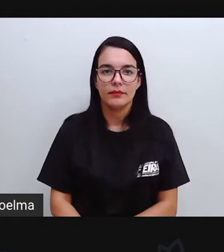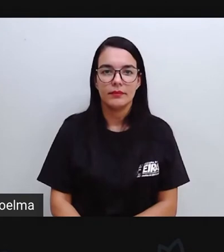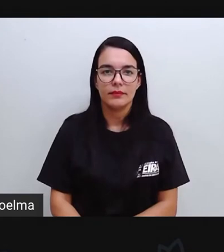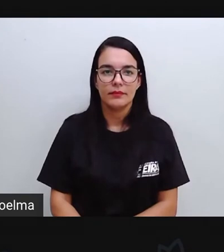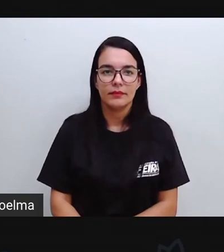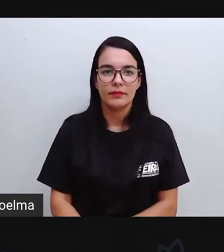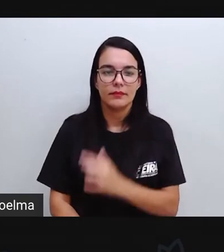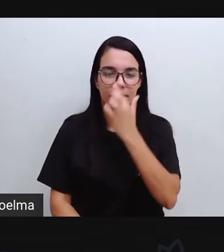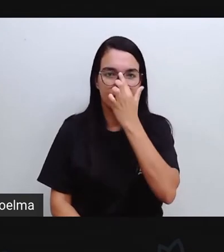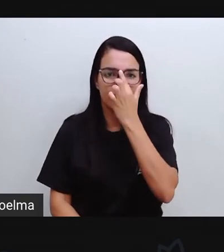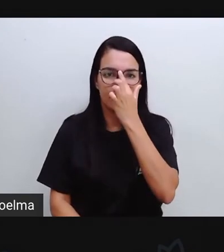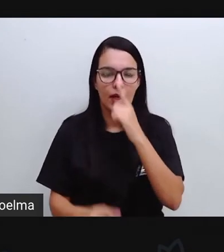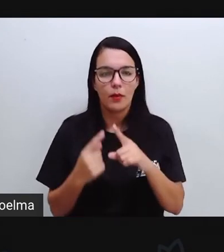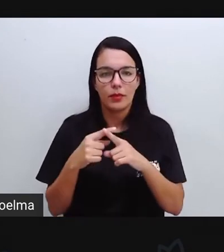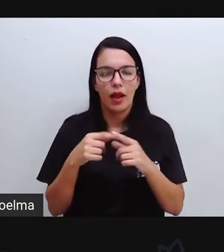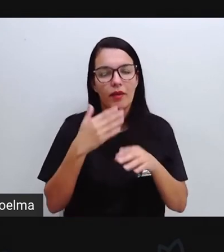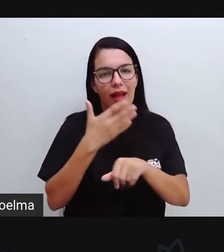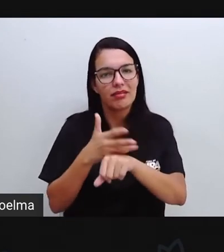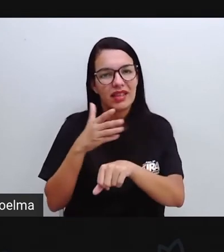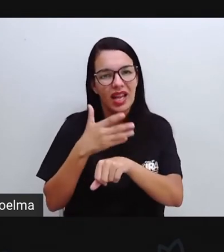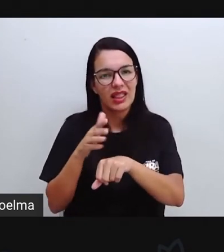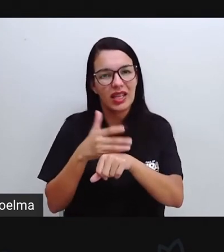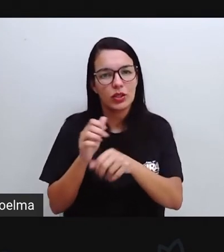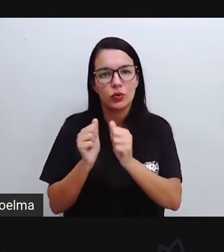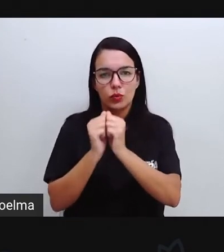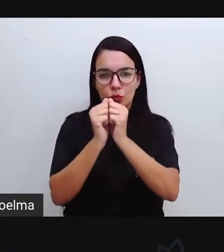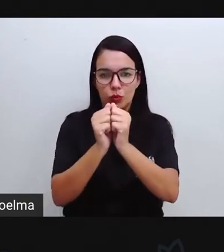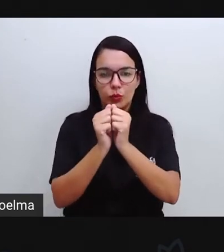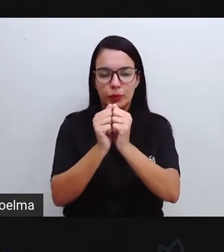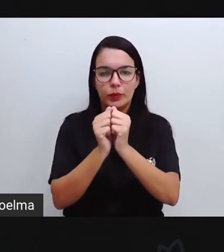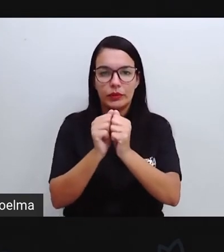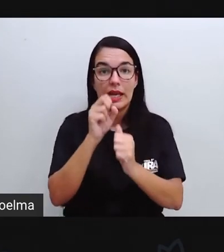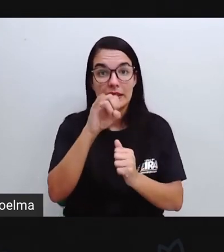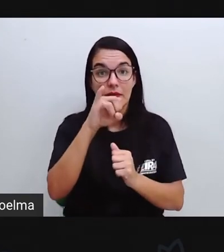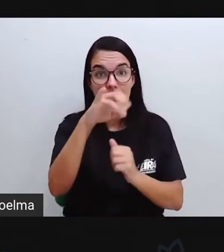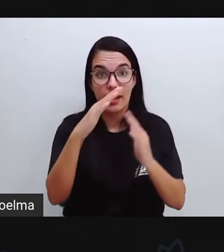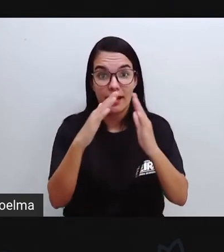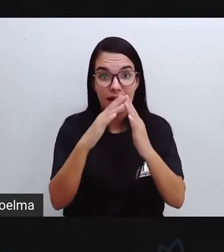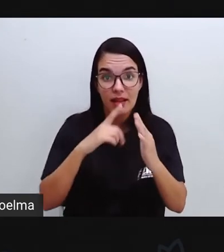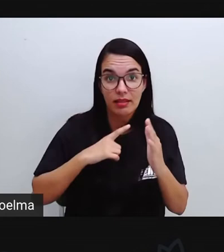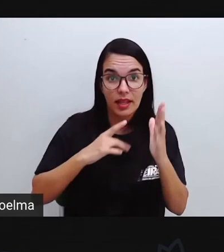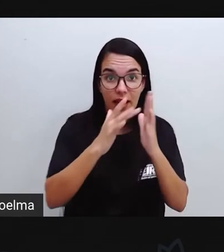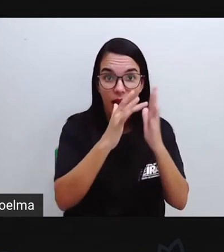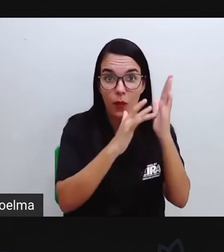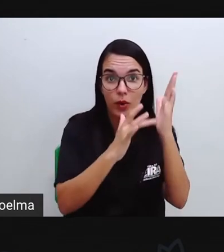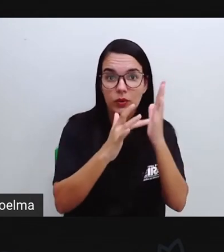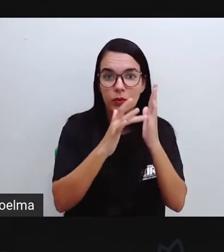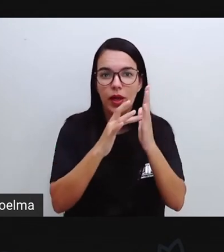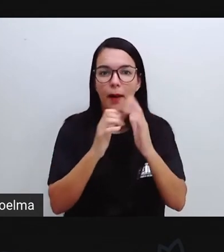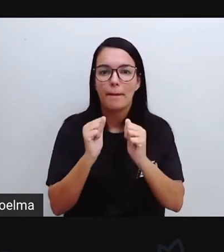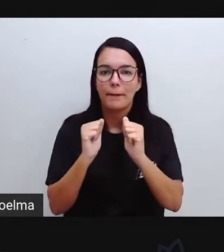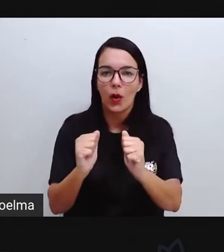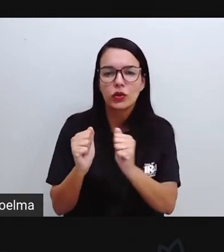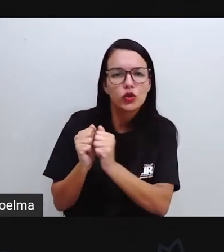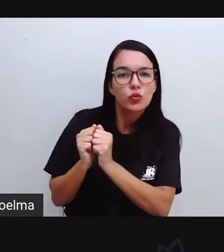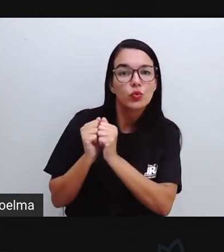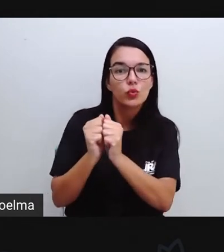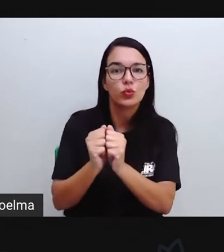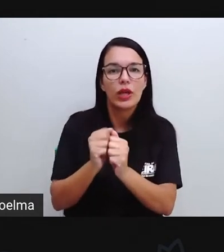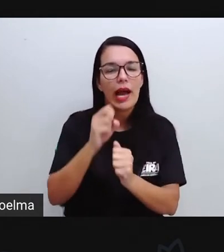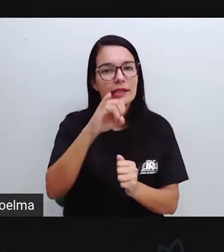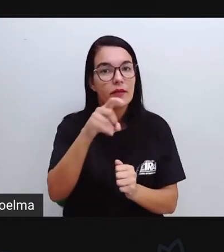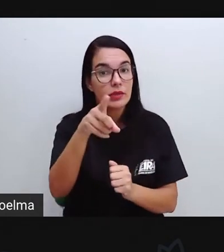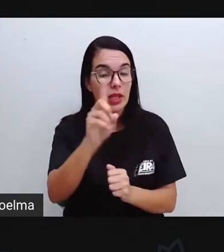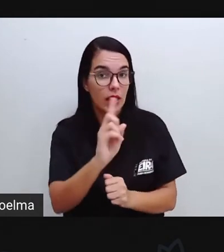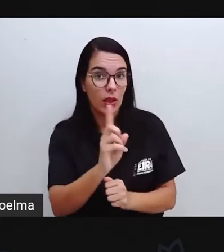para que a gente possa ir treinando junto. Então, quem tiver aí uma calculadora em casa, já pega essa calculadora. Se você não tem